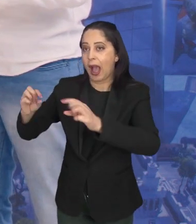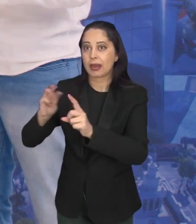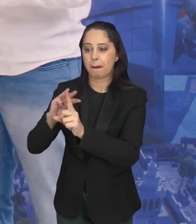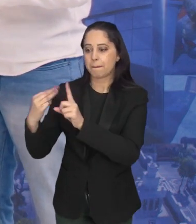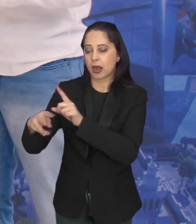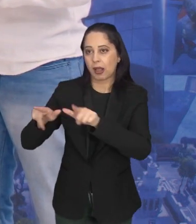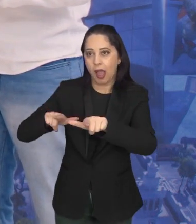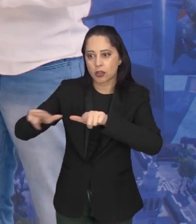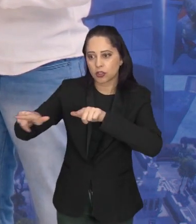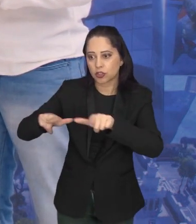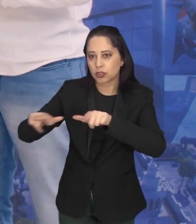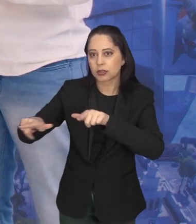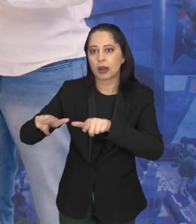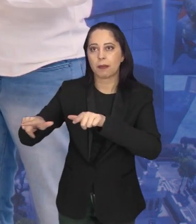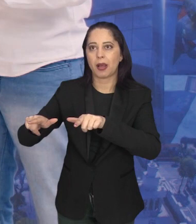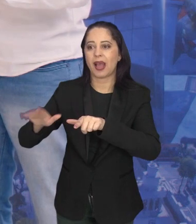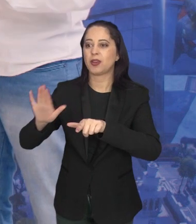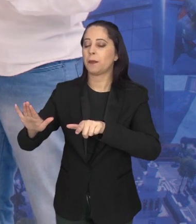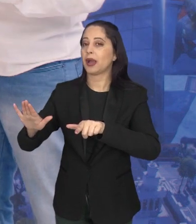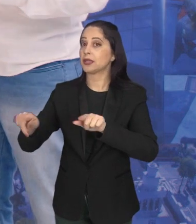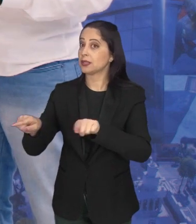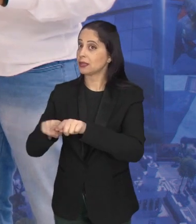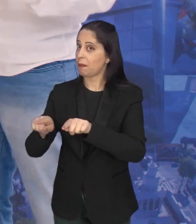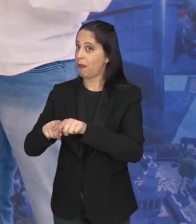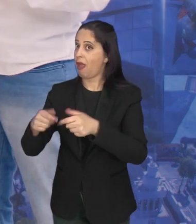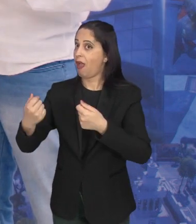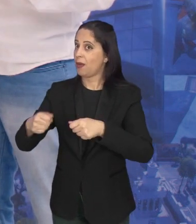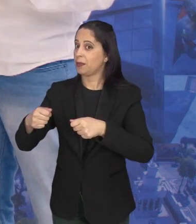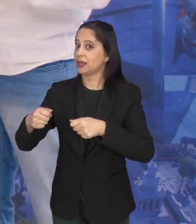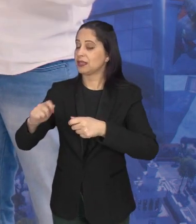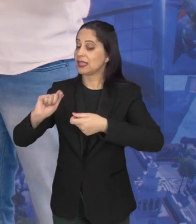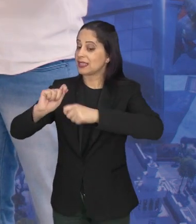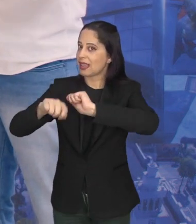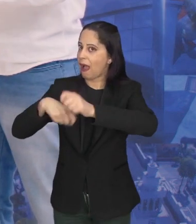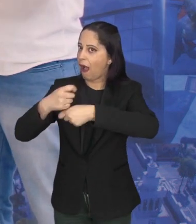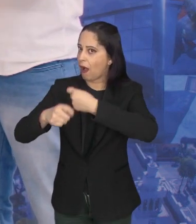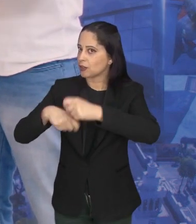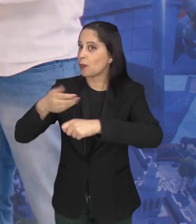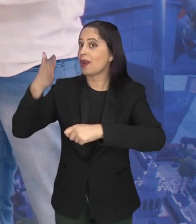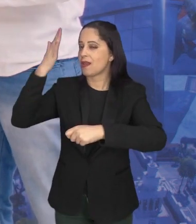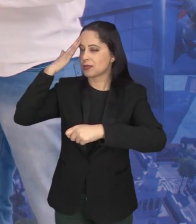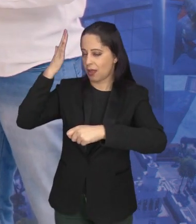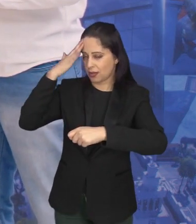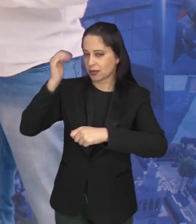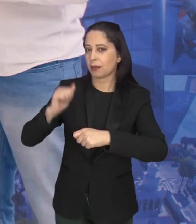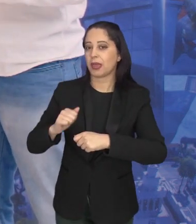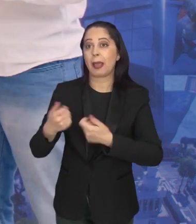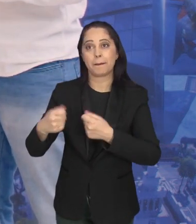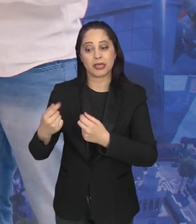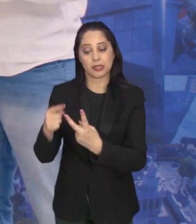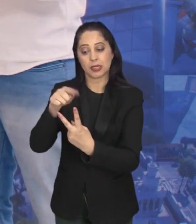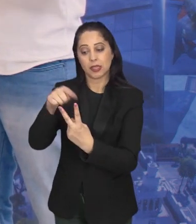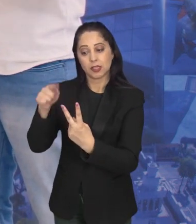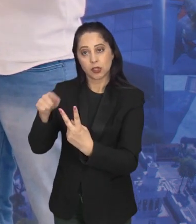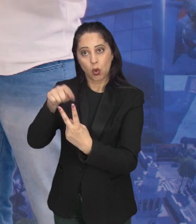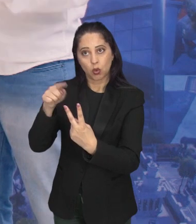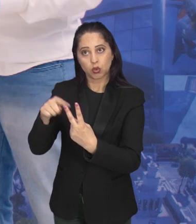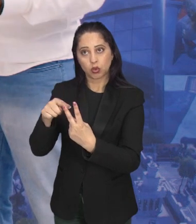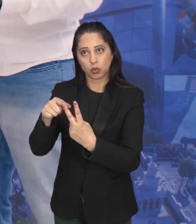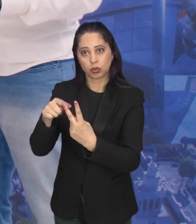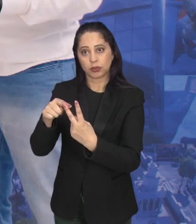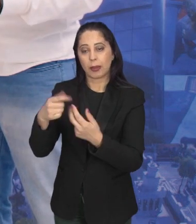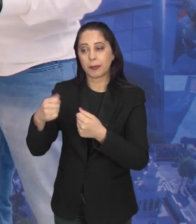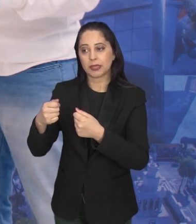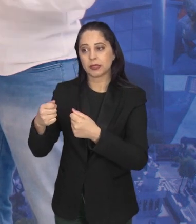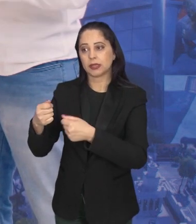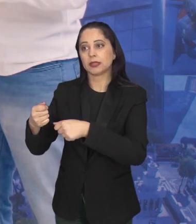necessariamente... Automaticamente, a gente sabe como gerir o negócio nesse ramo. A gente precisa buscar